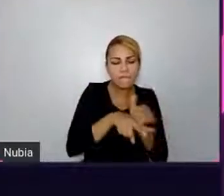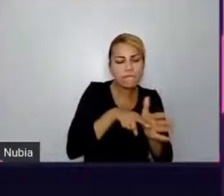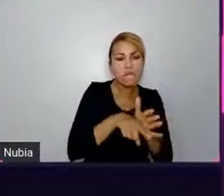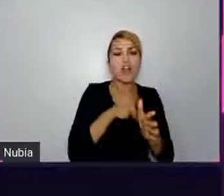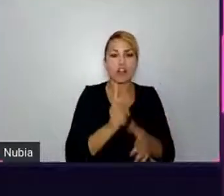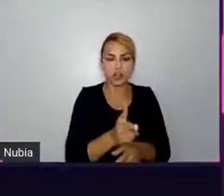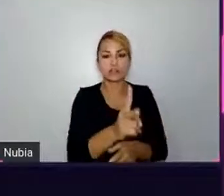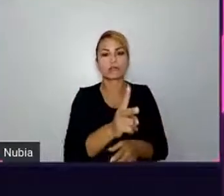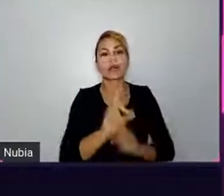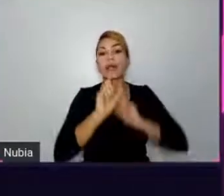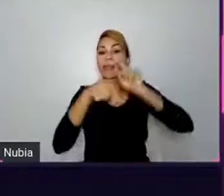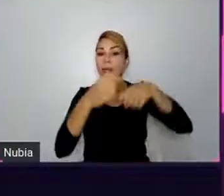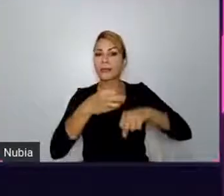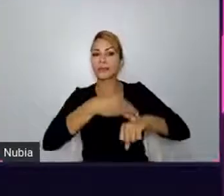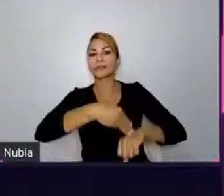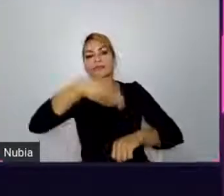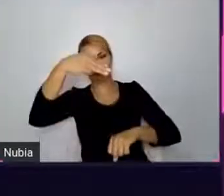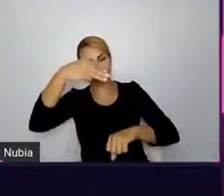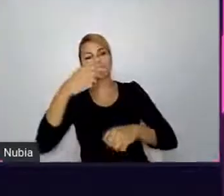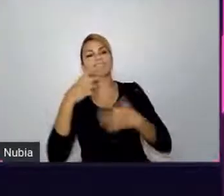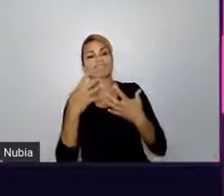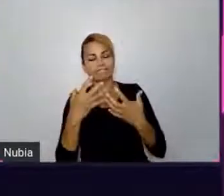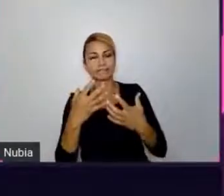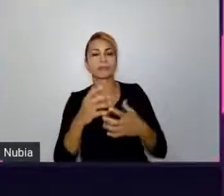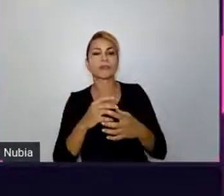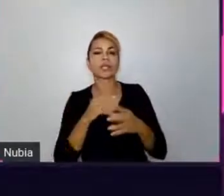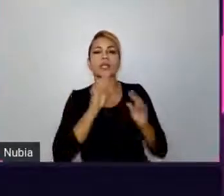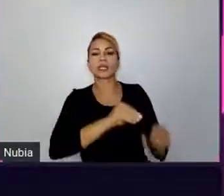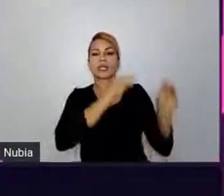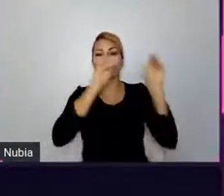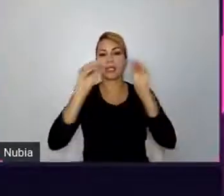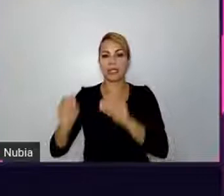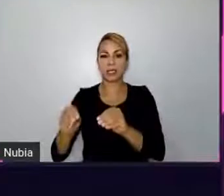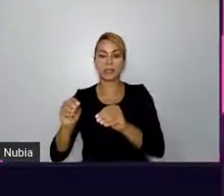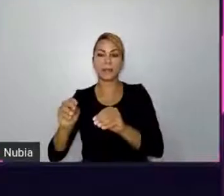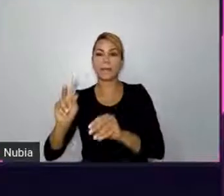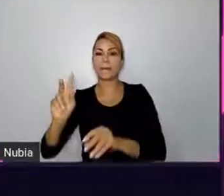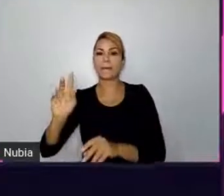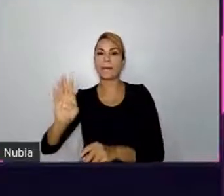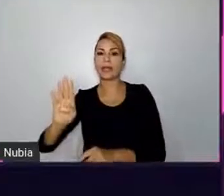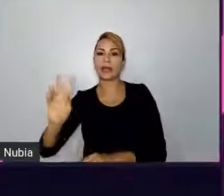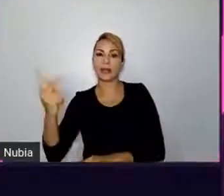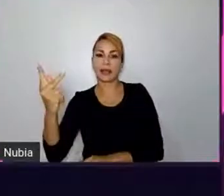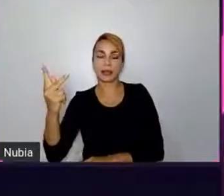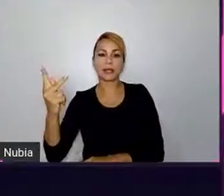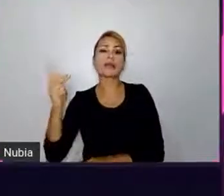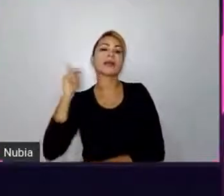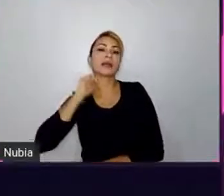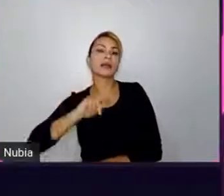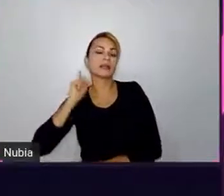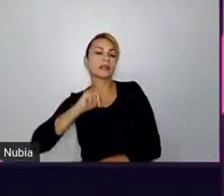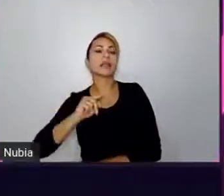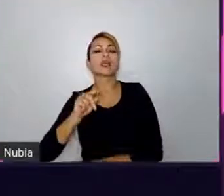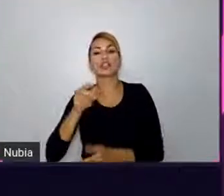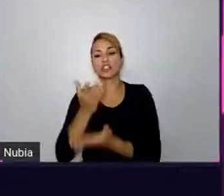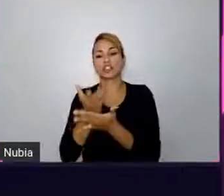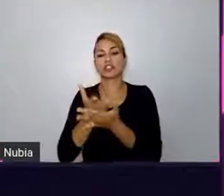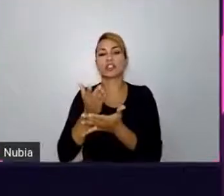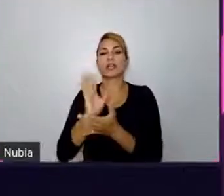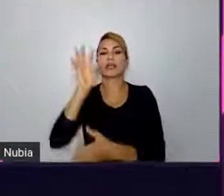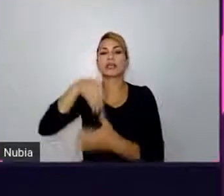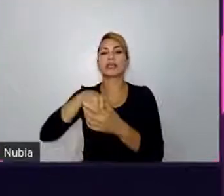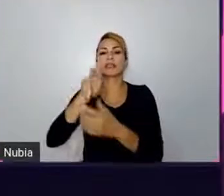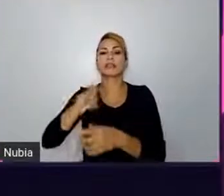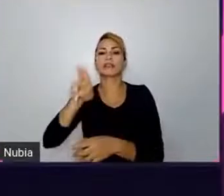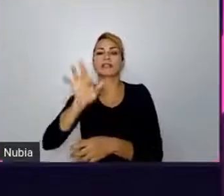Eu mudei de Feira de Santana para BH, para poder estudar na UFMG. E lá, o meu grupo de pesquisa